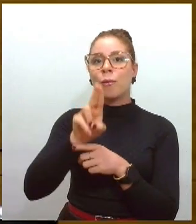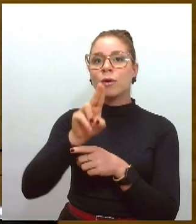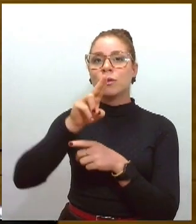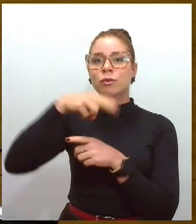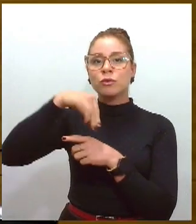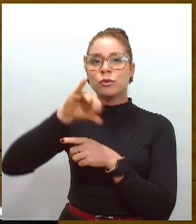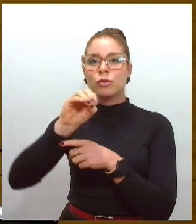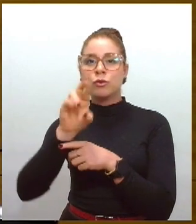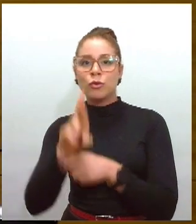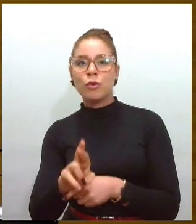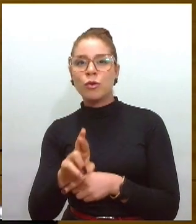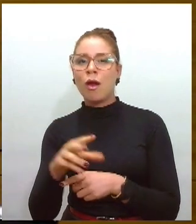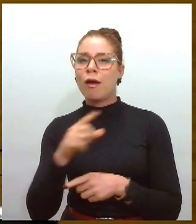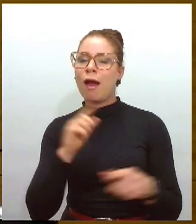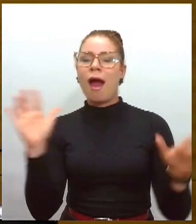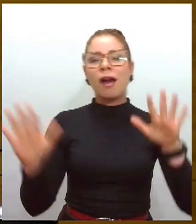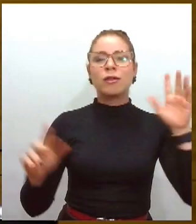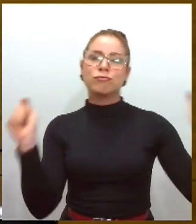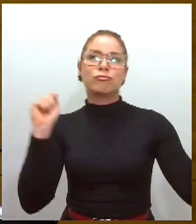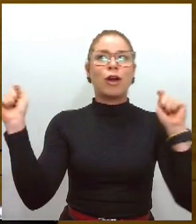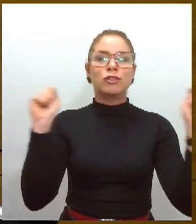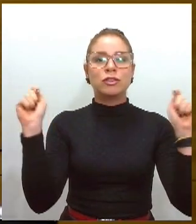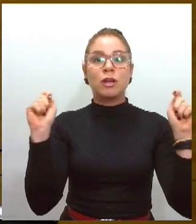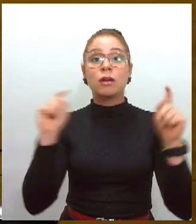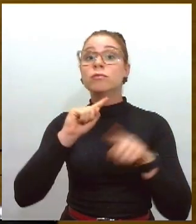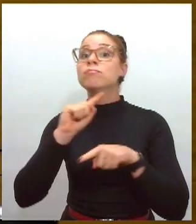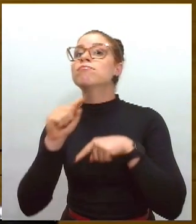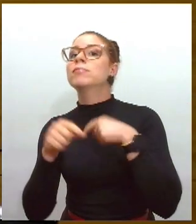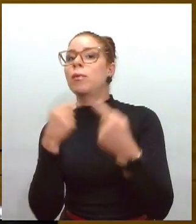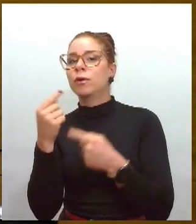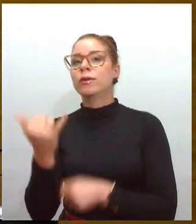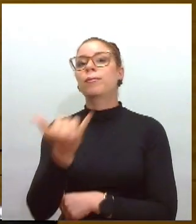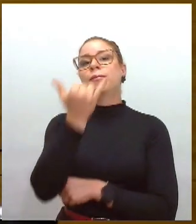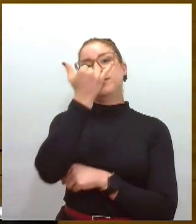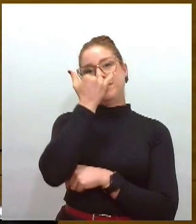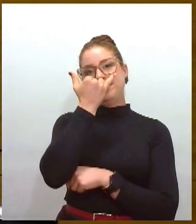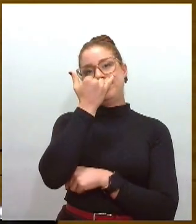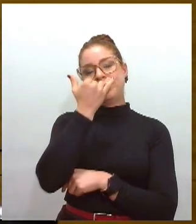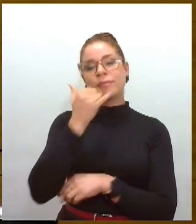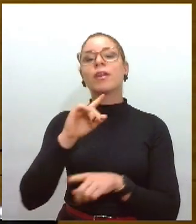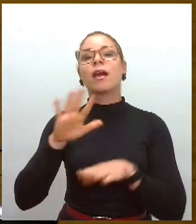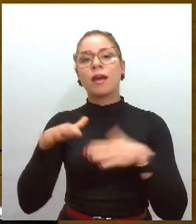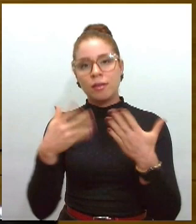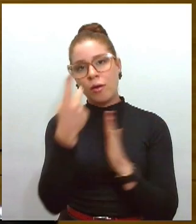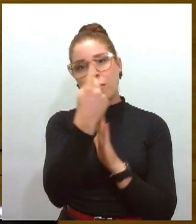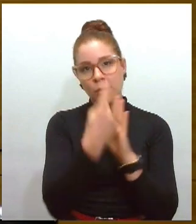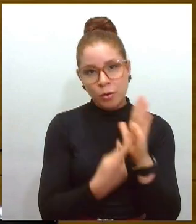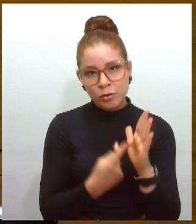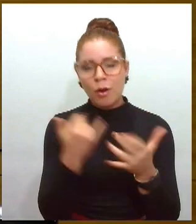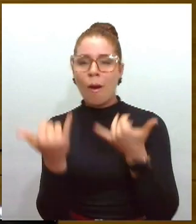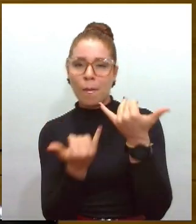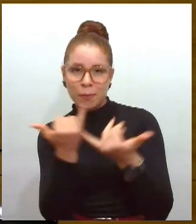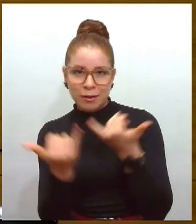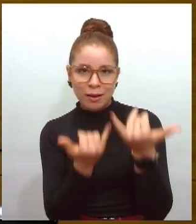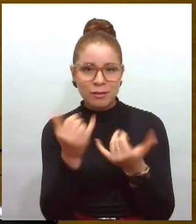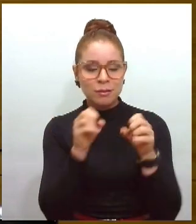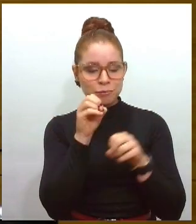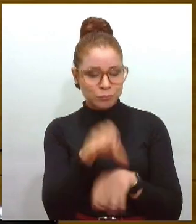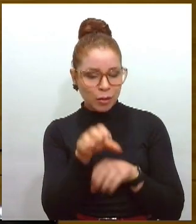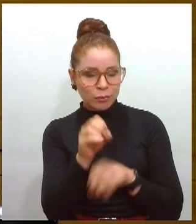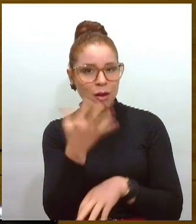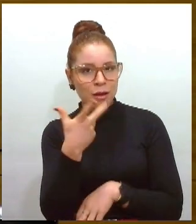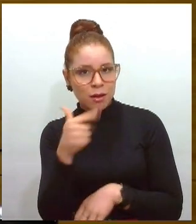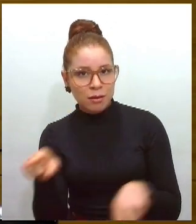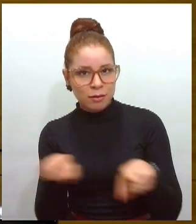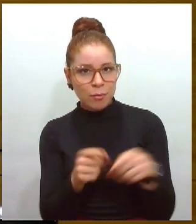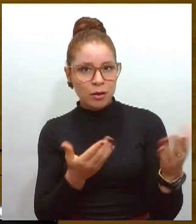há consequências, né? Então, o nosso projeto, ele trabalha de forma lúdica, ensinando a crianças e adolescentes que